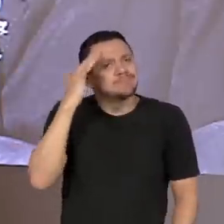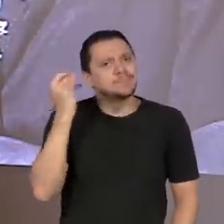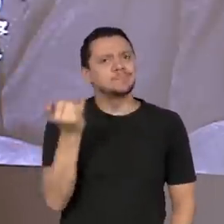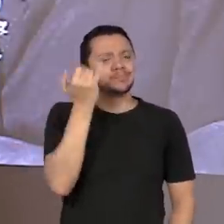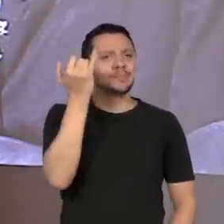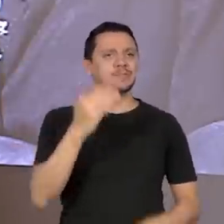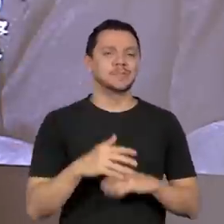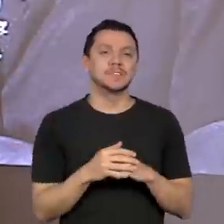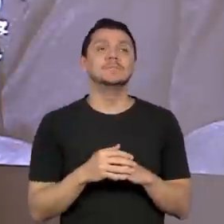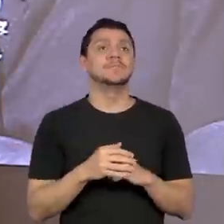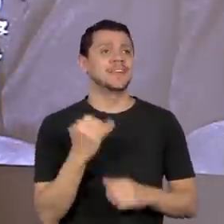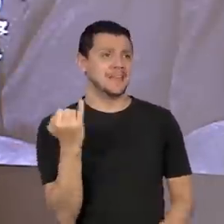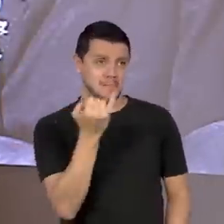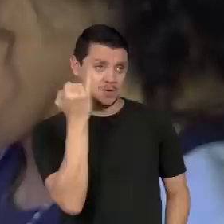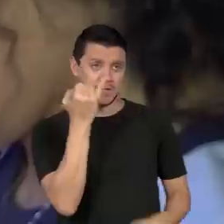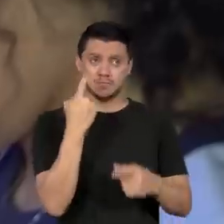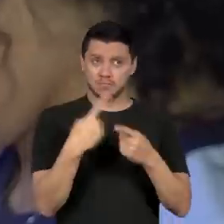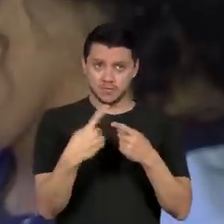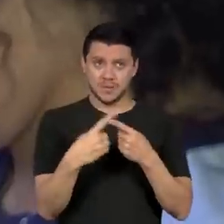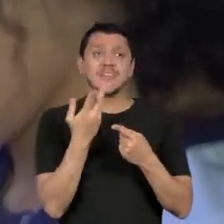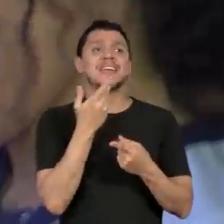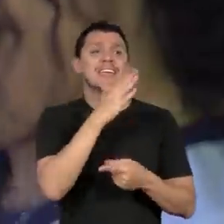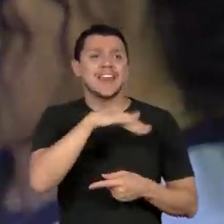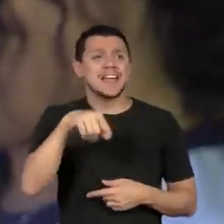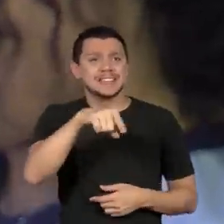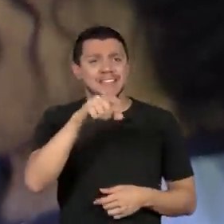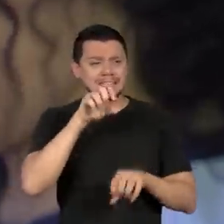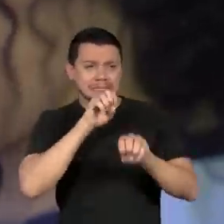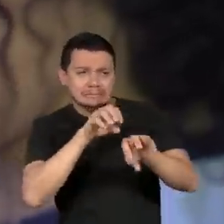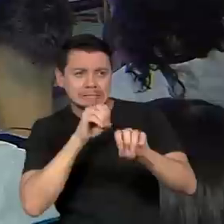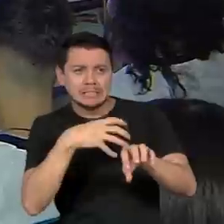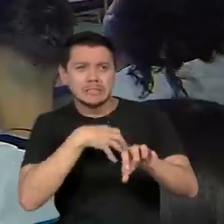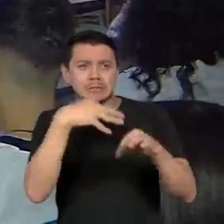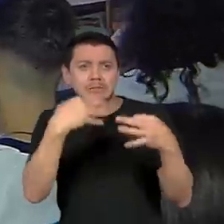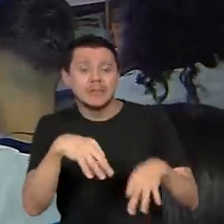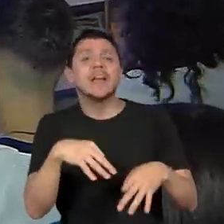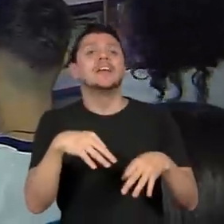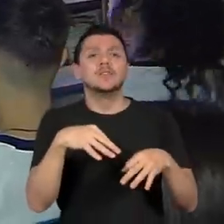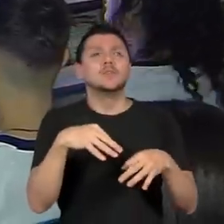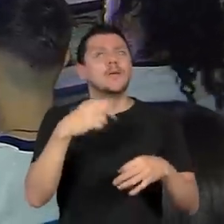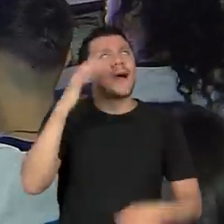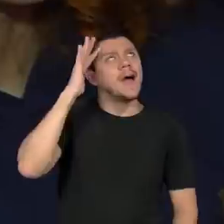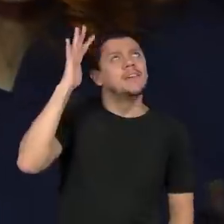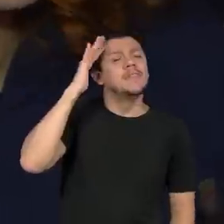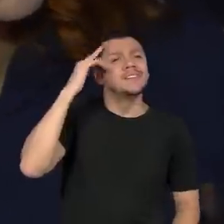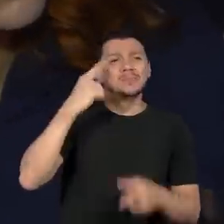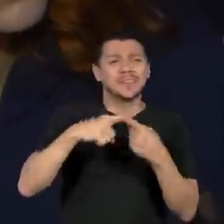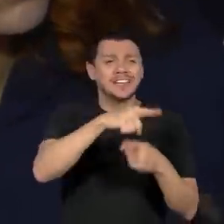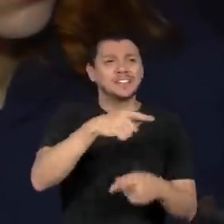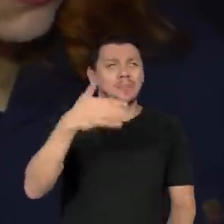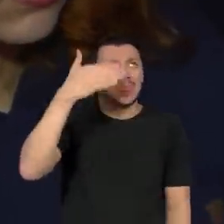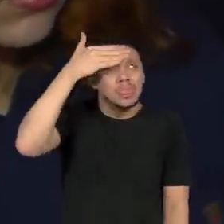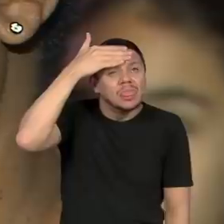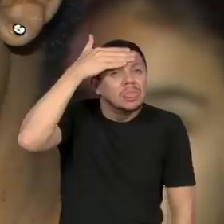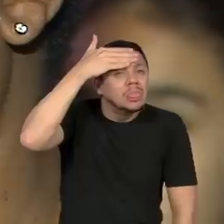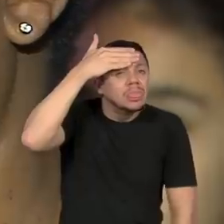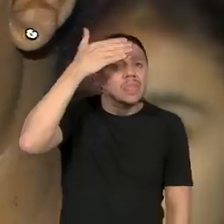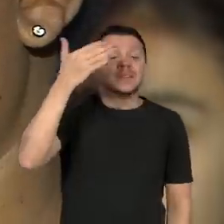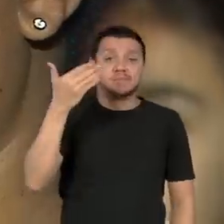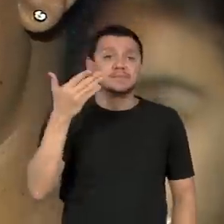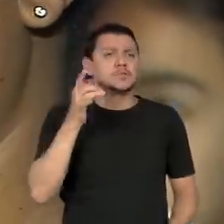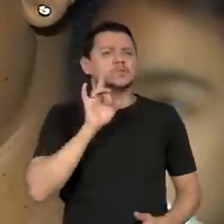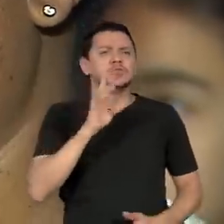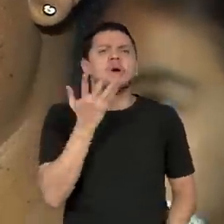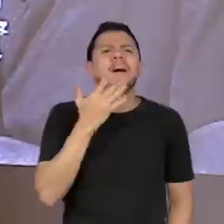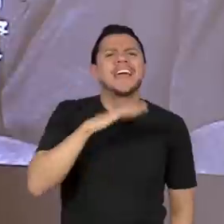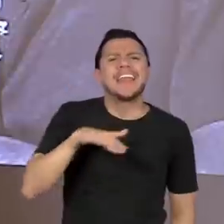as crianças a refletir sobre a vida. Até porque ele é meio que um tabu, né? E não só as crianças, mas os adultos que vêm